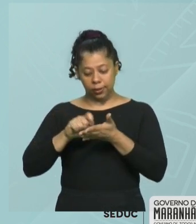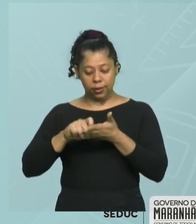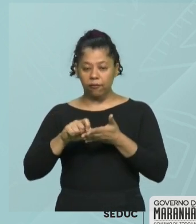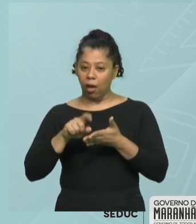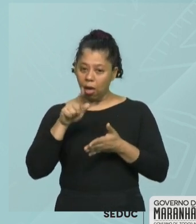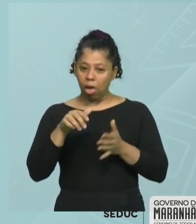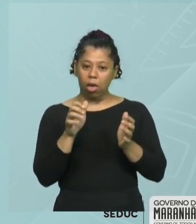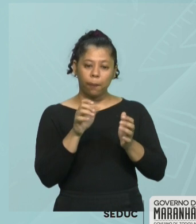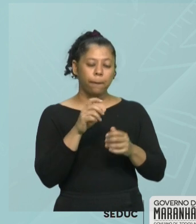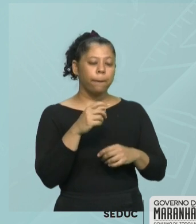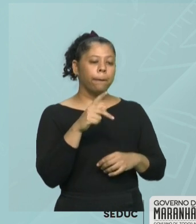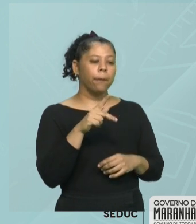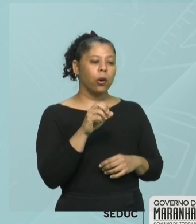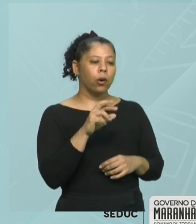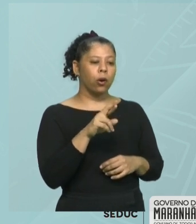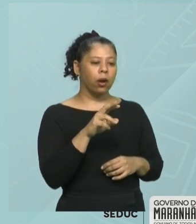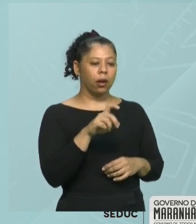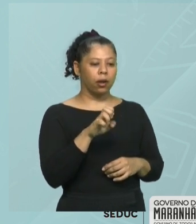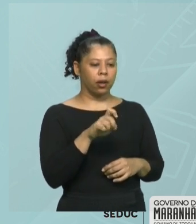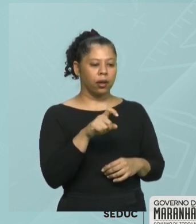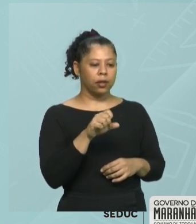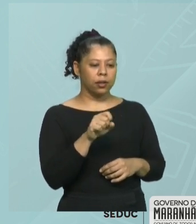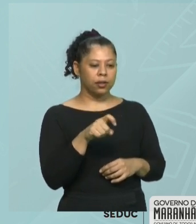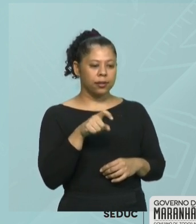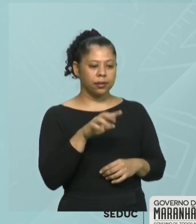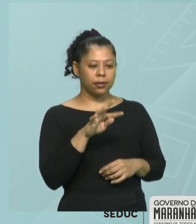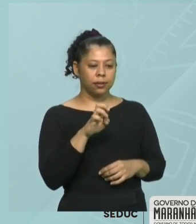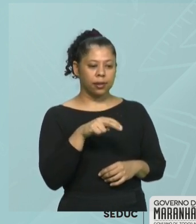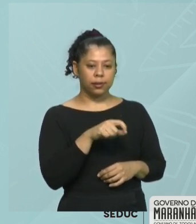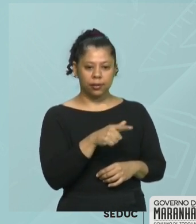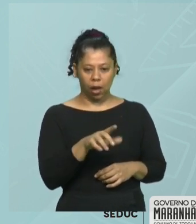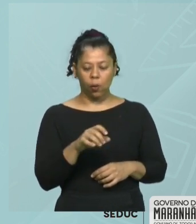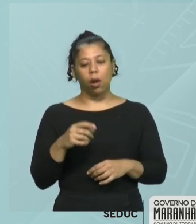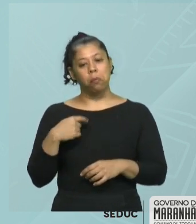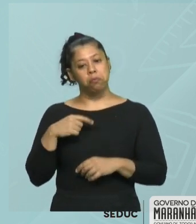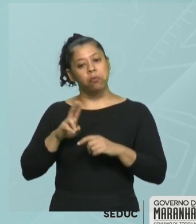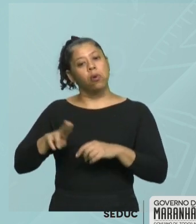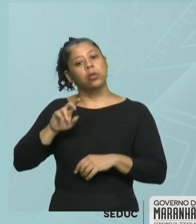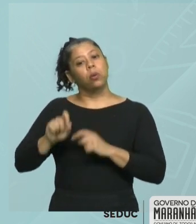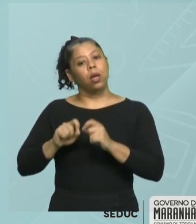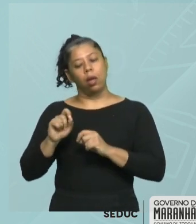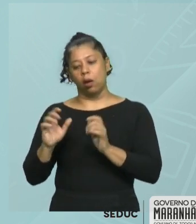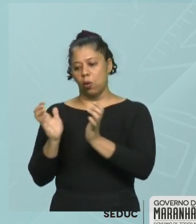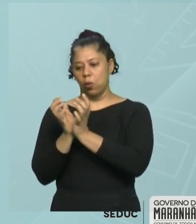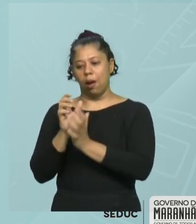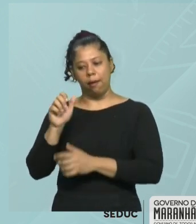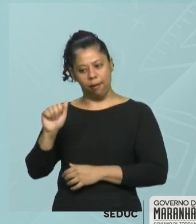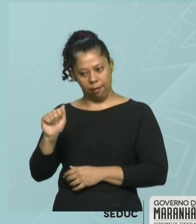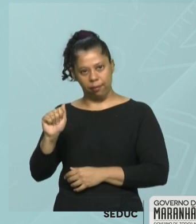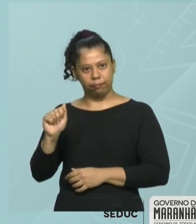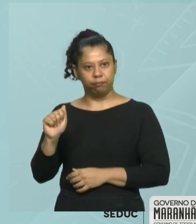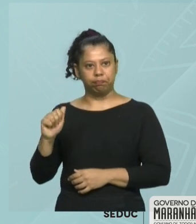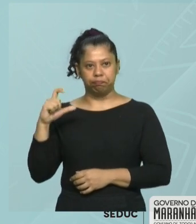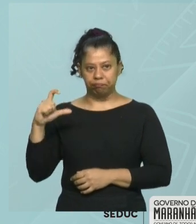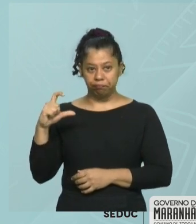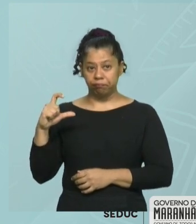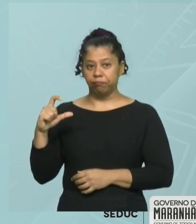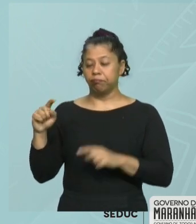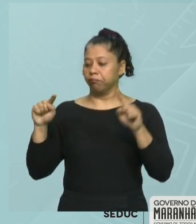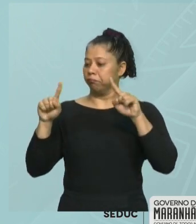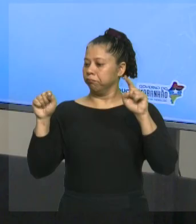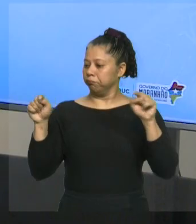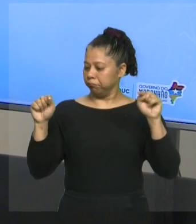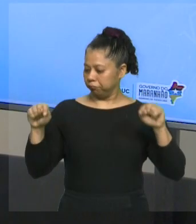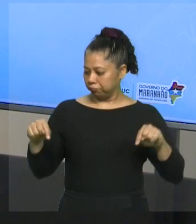faço assim, o conjunto A é igual, abre chaves, sempre utilizando chaves, X. Esse X é um